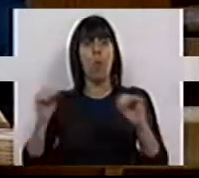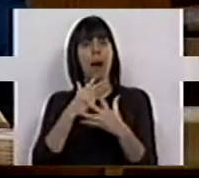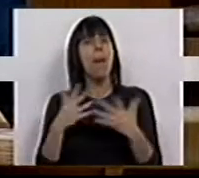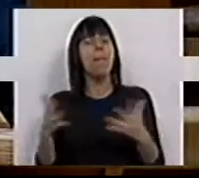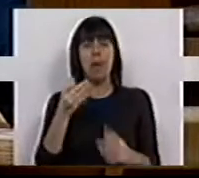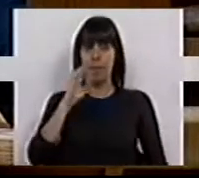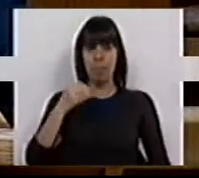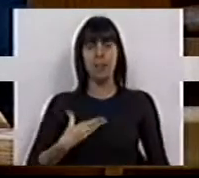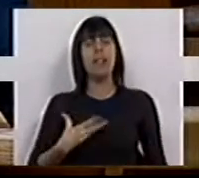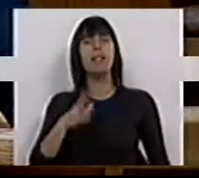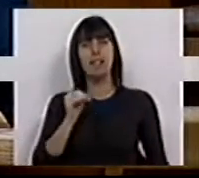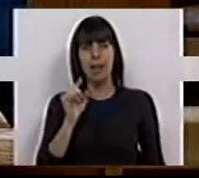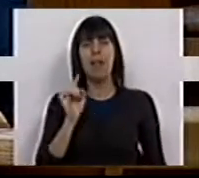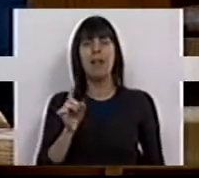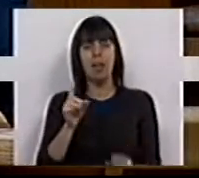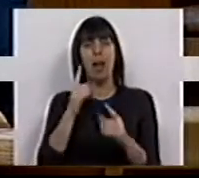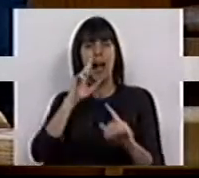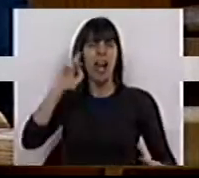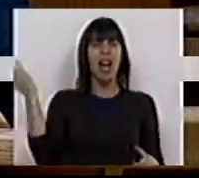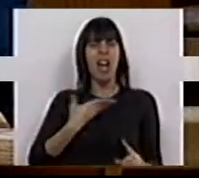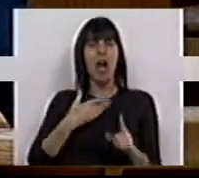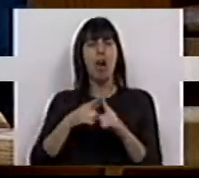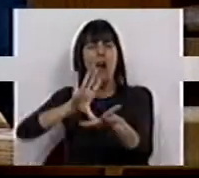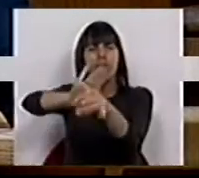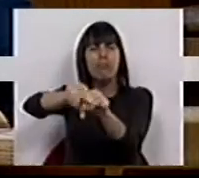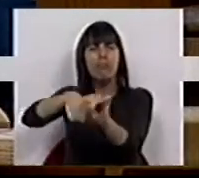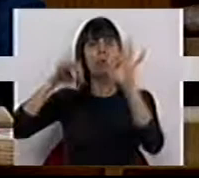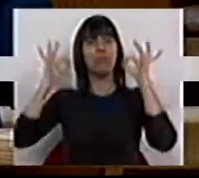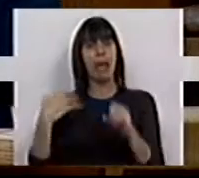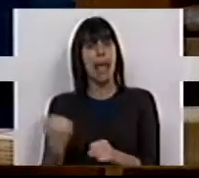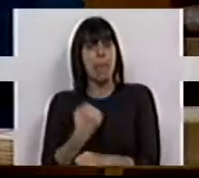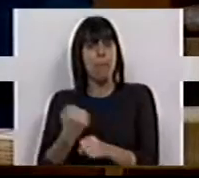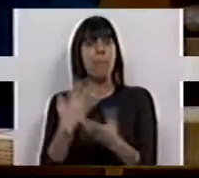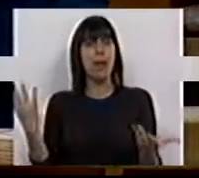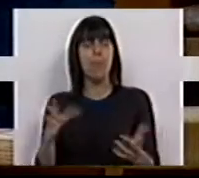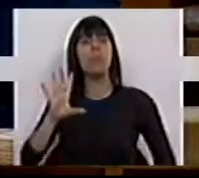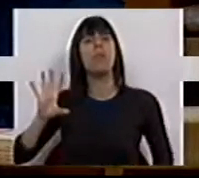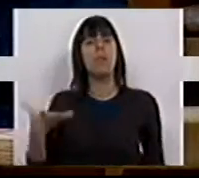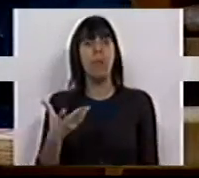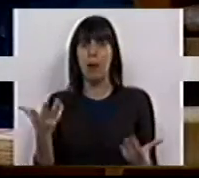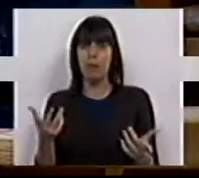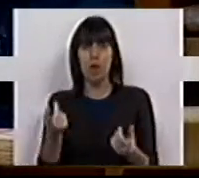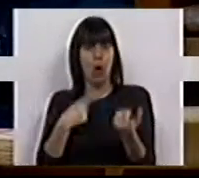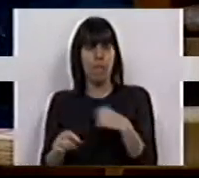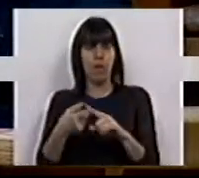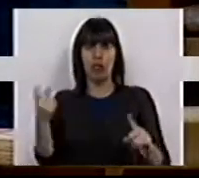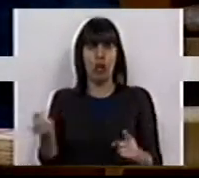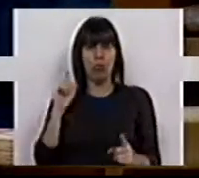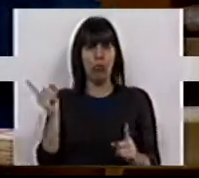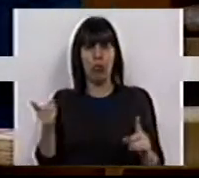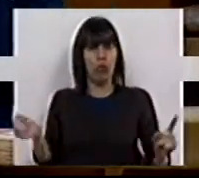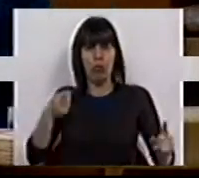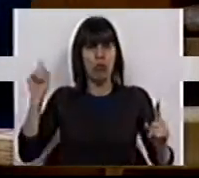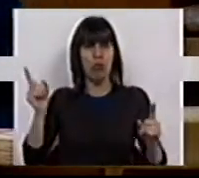A maioria PSD-CDS é a recordista na destruição de emprego. E o país não está à venda. Não.